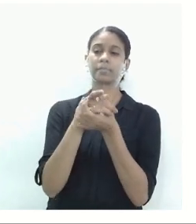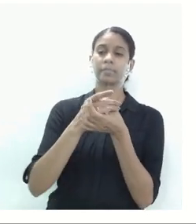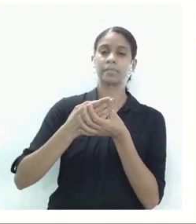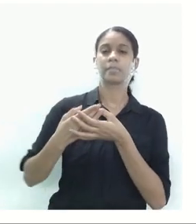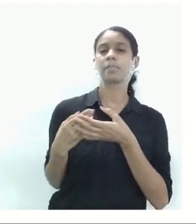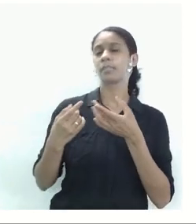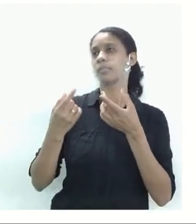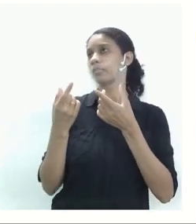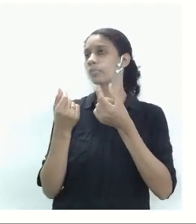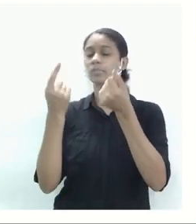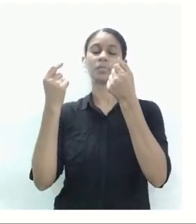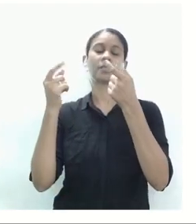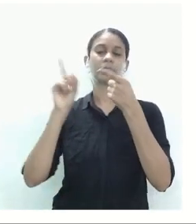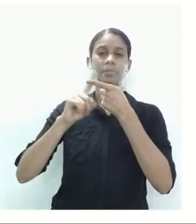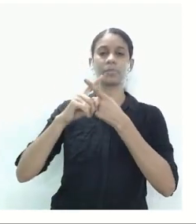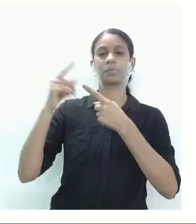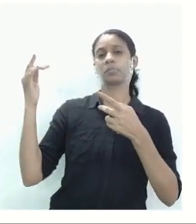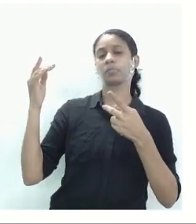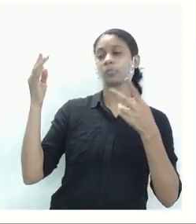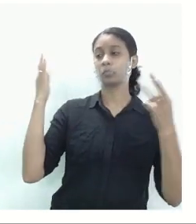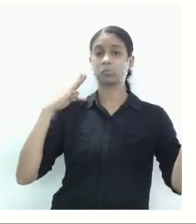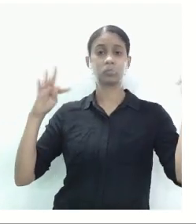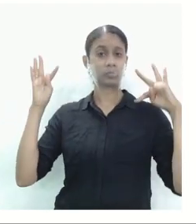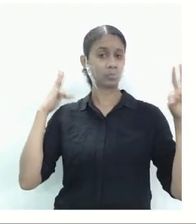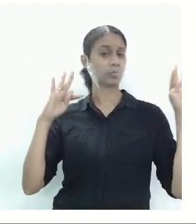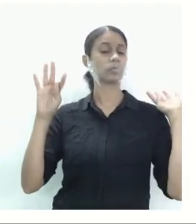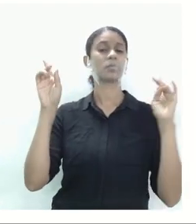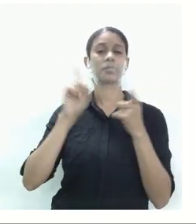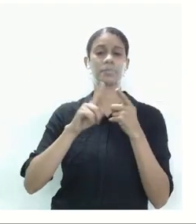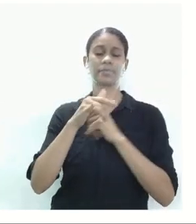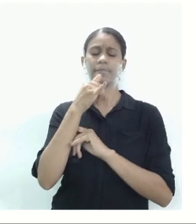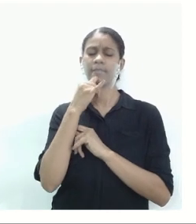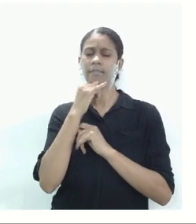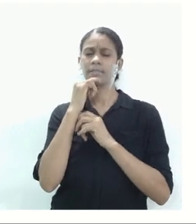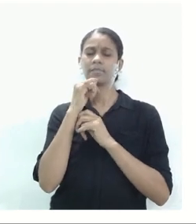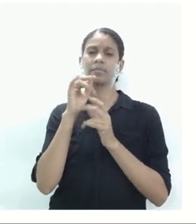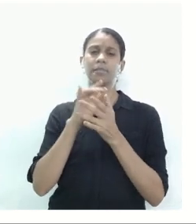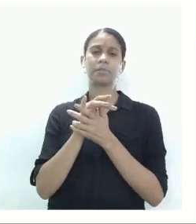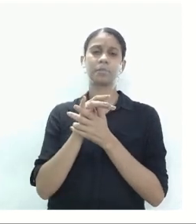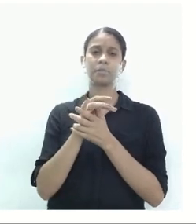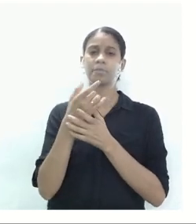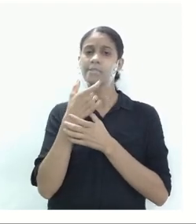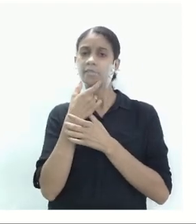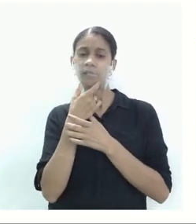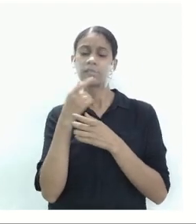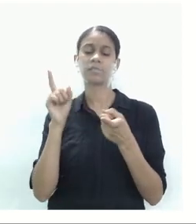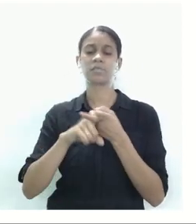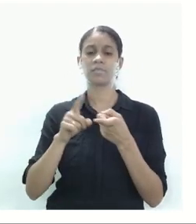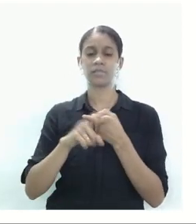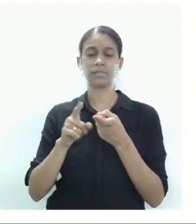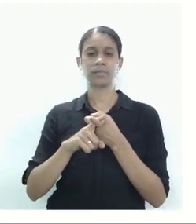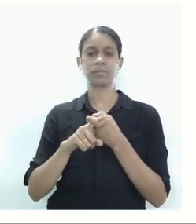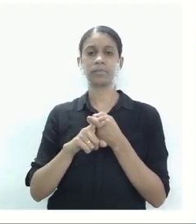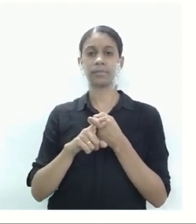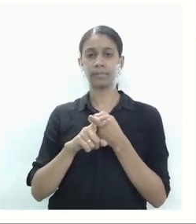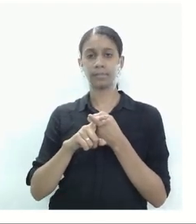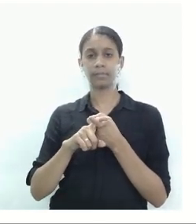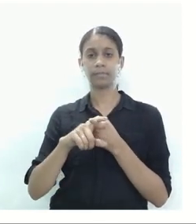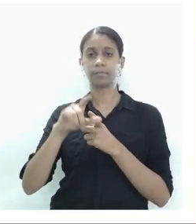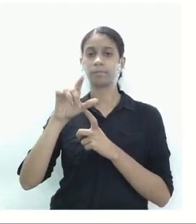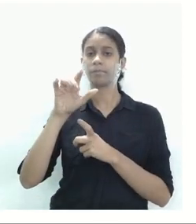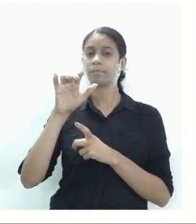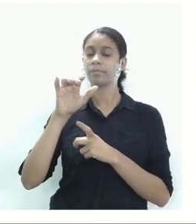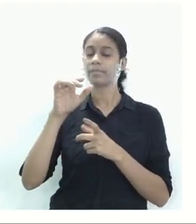turística então nós temos aí alguns exemplos como Londres Frankfurt na Alemanha São Paulo são cidades globais